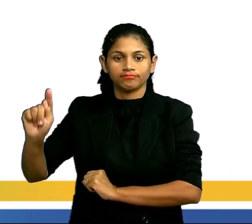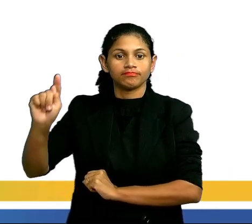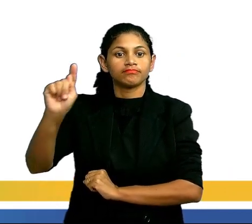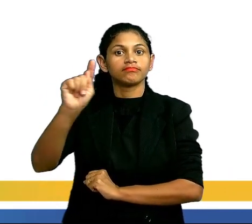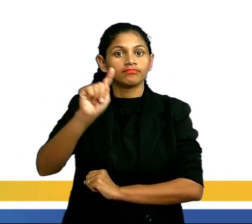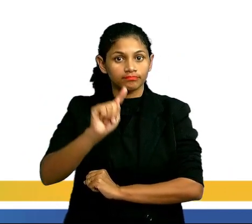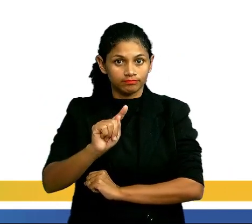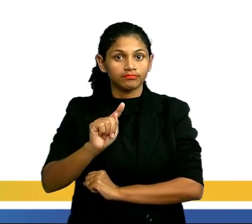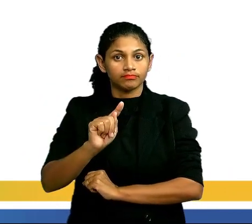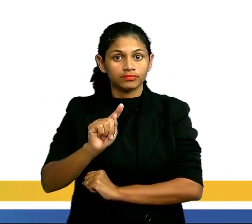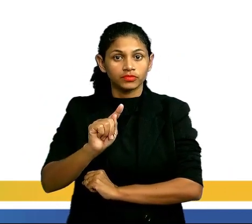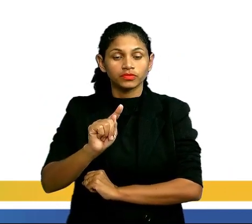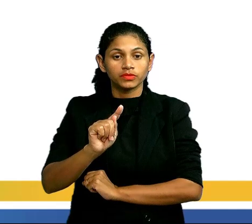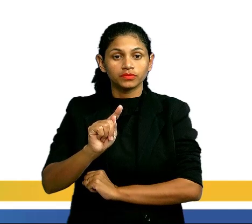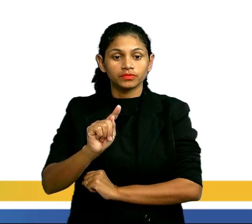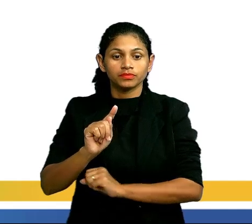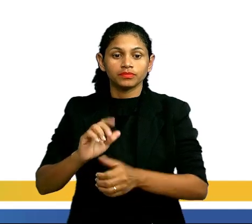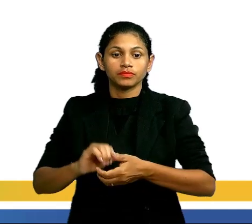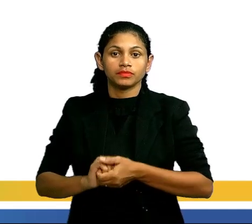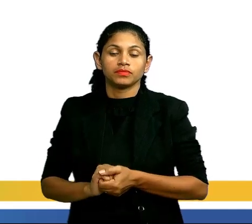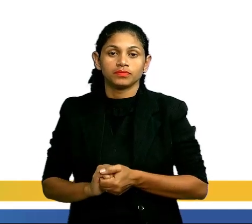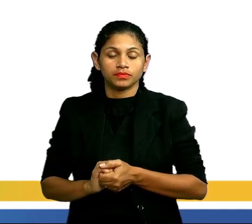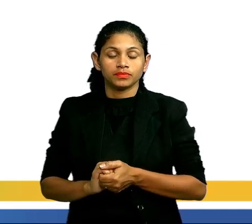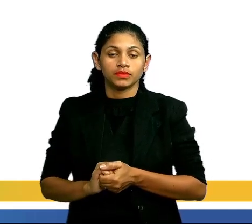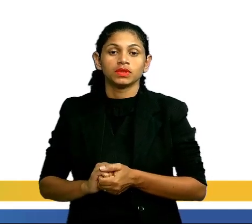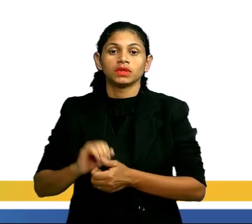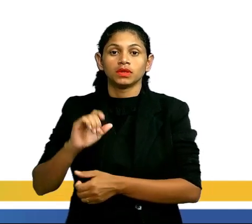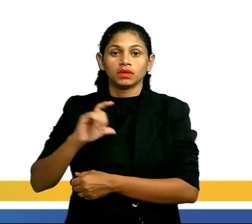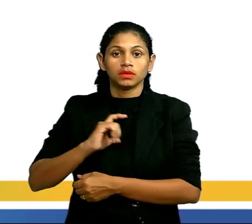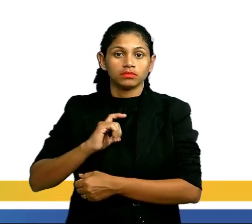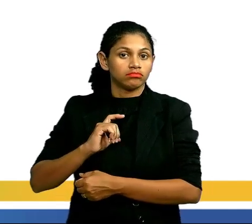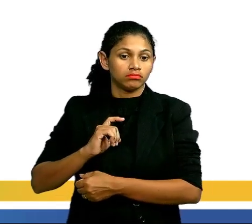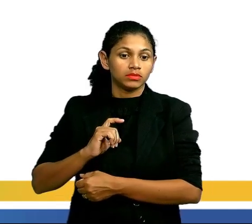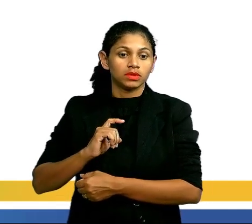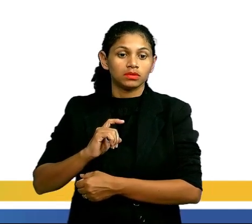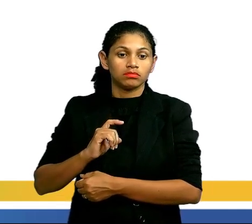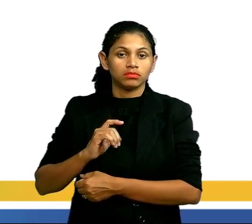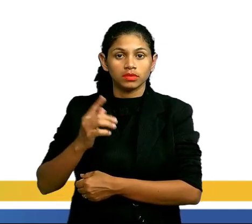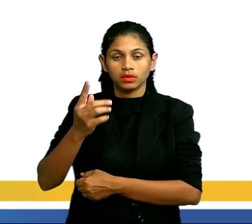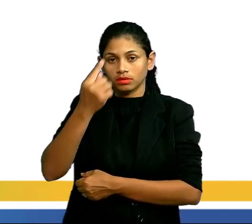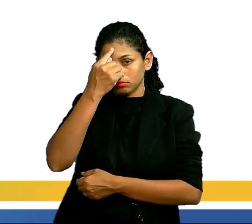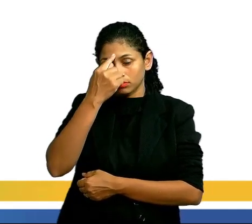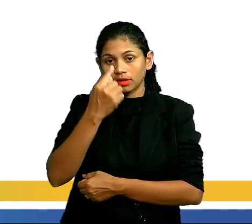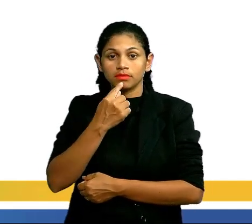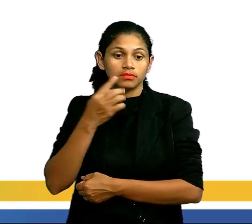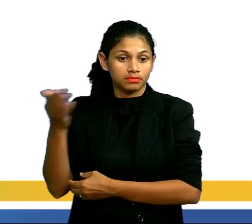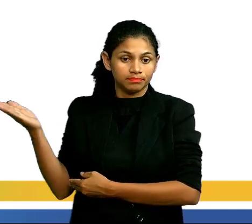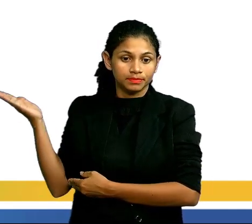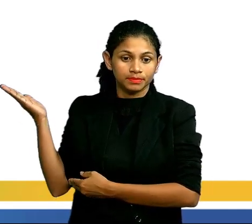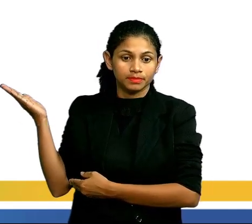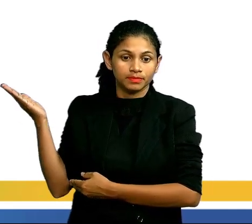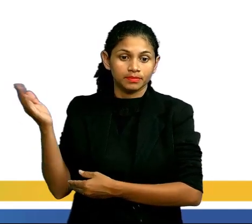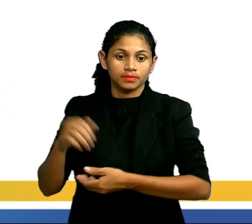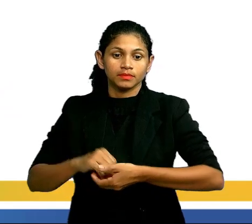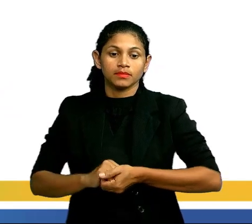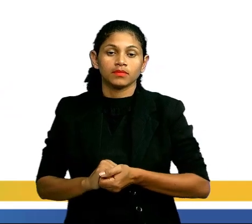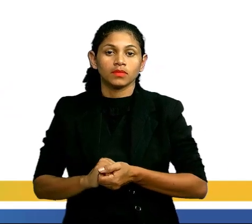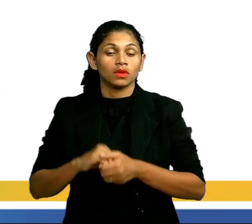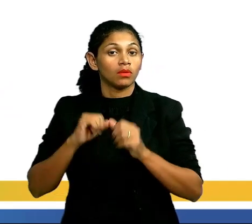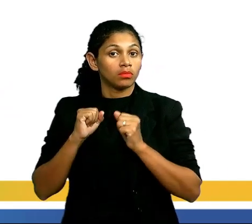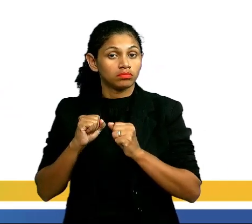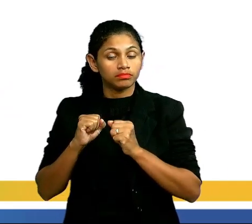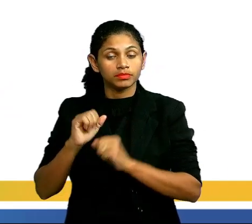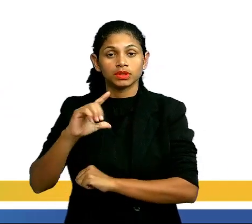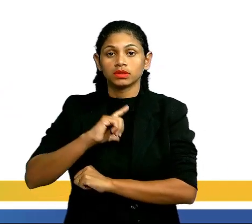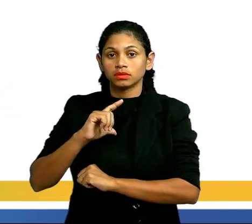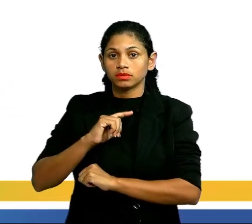é que uma cadeia fechada vai ter uma espécie de um ciclo, como vocês estão acompanhando aí na tela. Então eu posso ter uma classificação